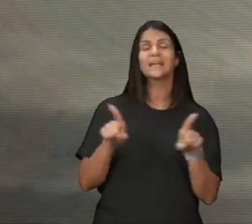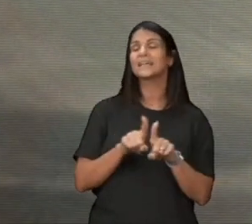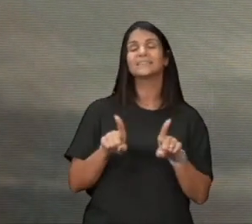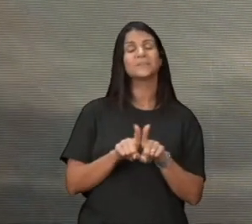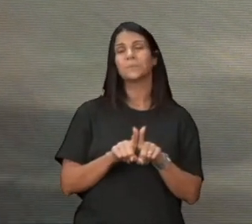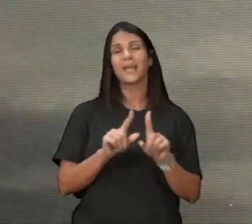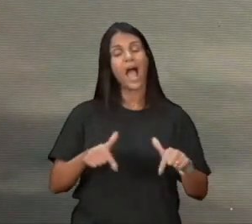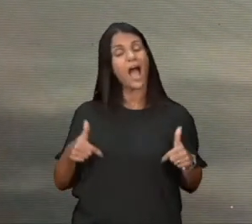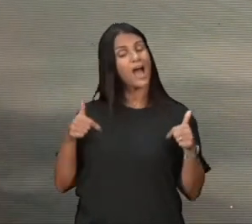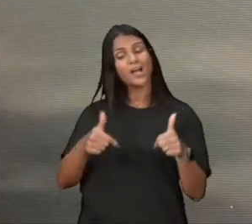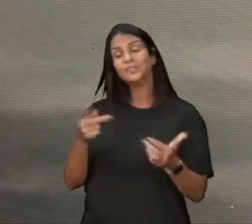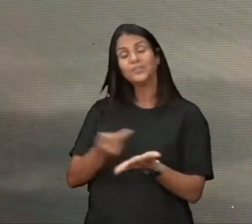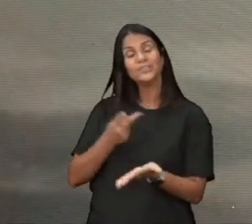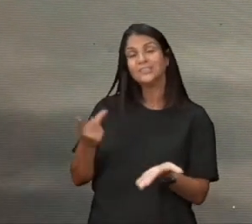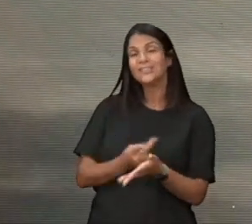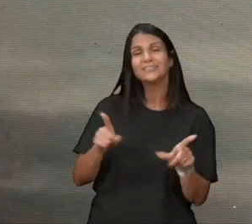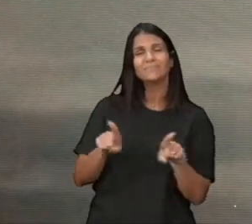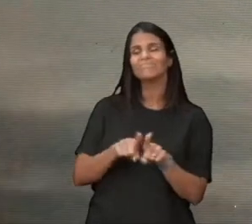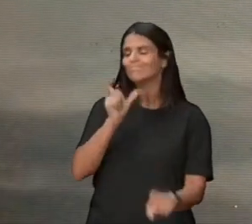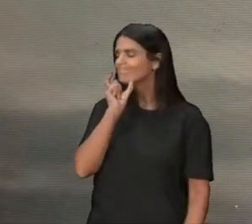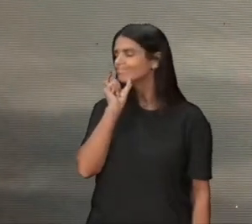quantas vezes eu quero falar uma coisa que eu não deveria,